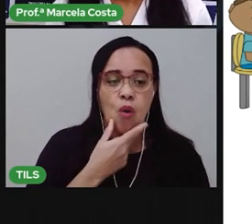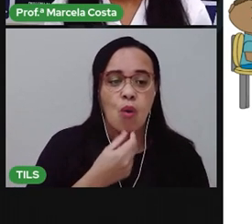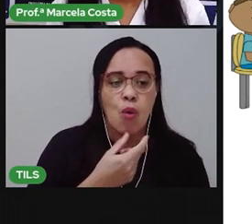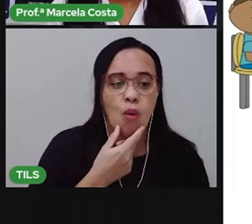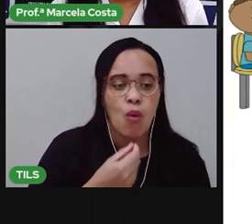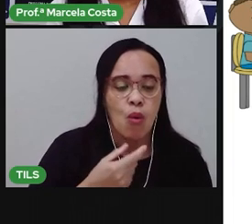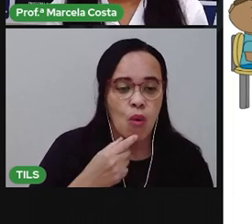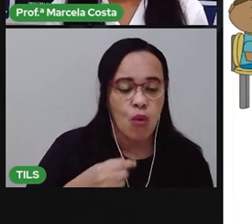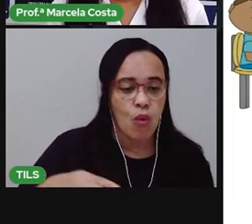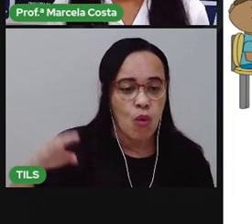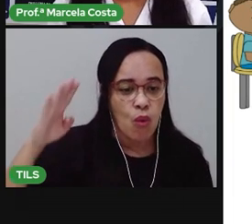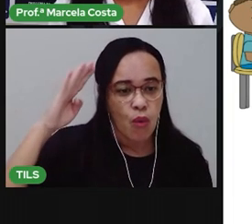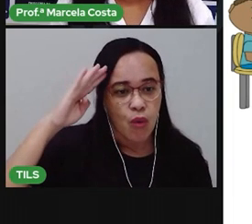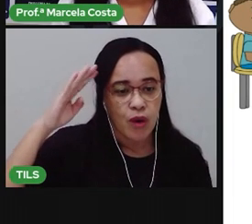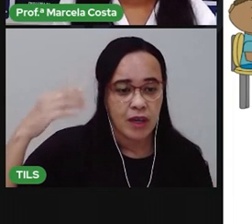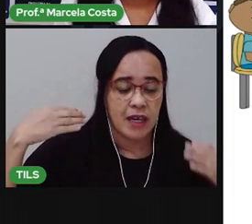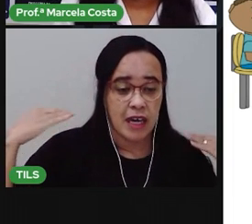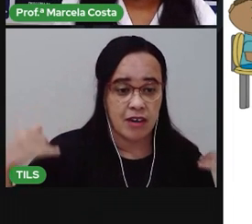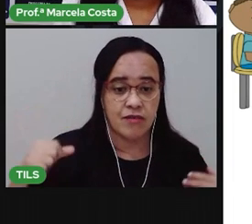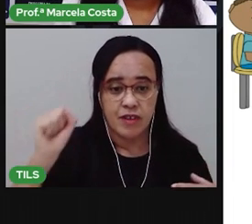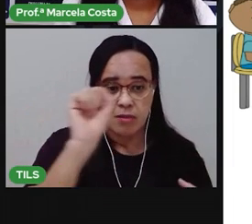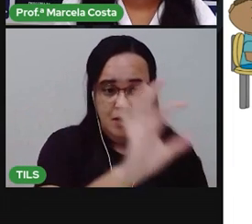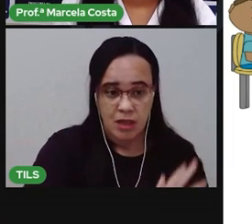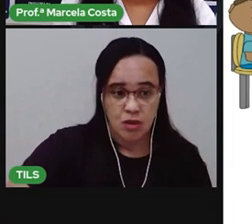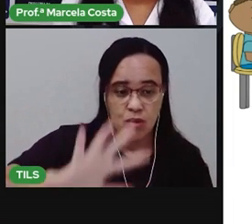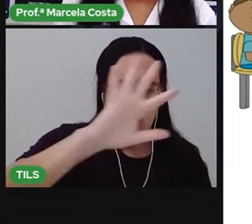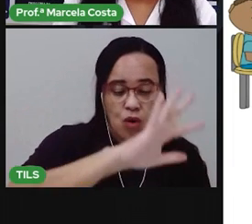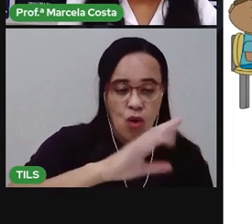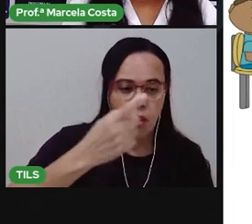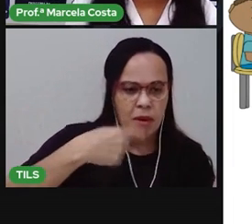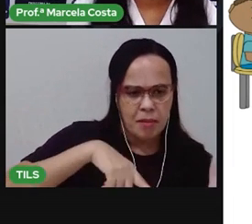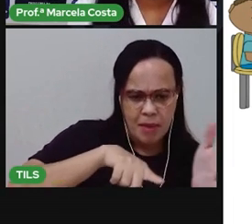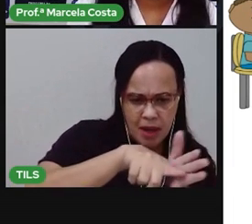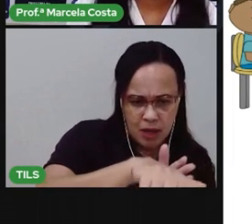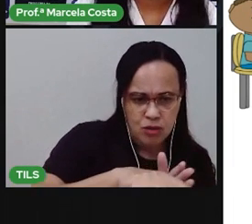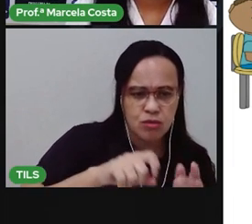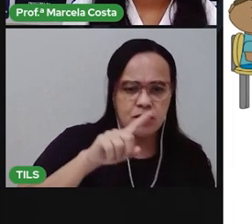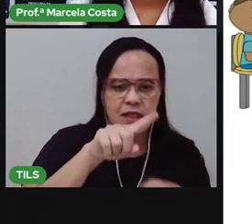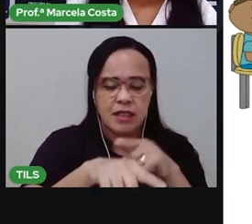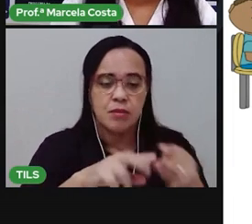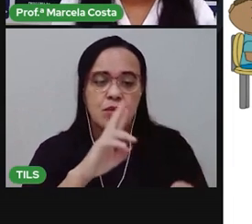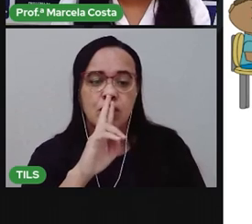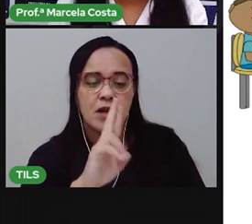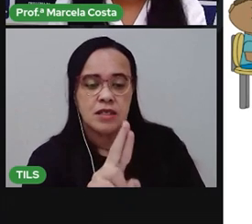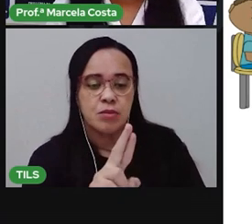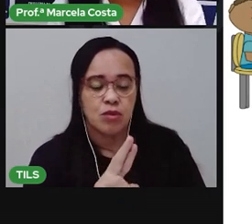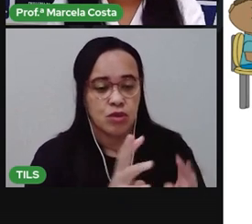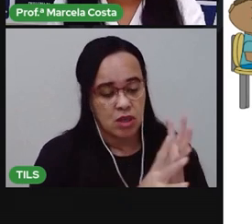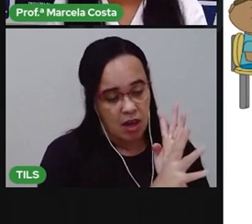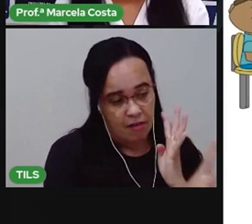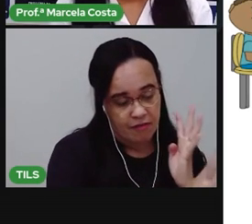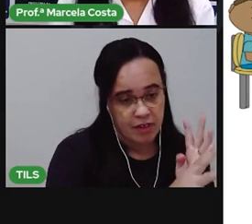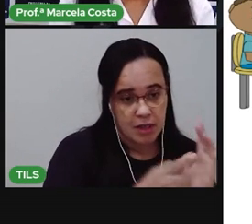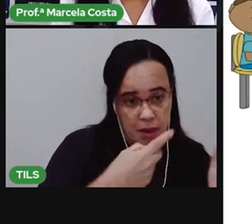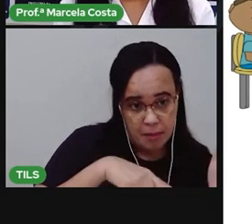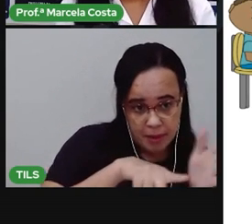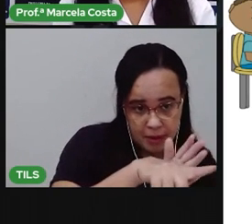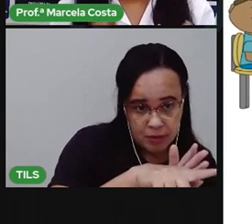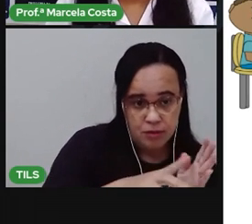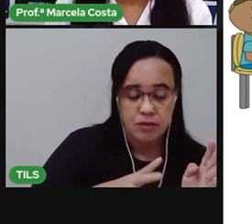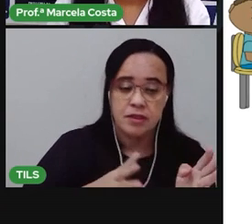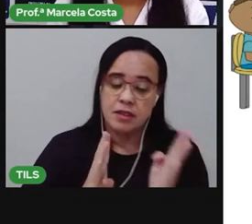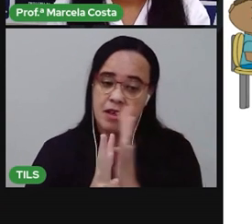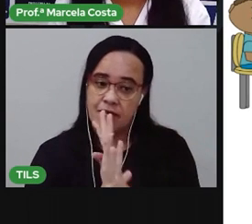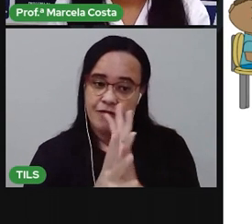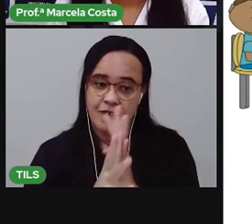Aí a outra responde. O que vieram fazer? Aí a outra fila responde. Muitas coisas. Aí a